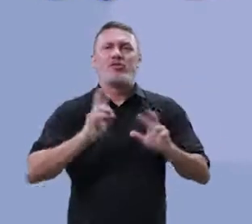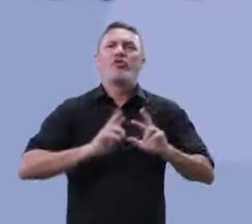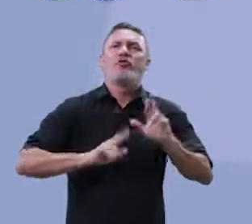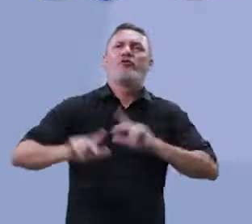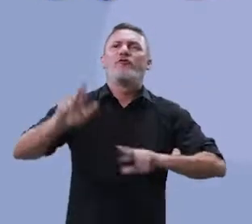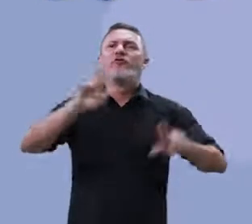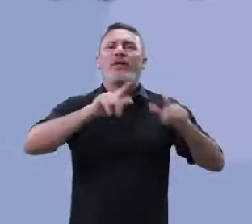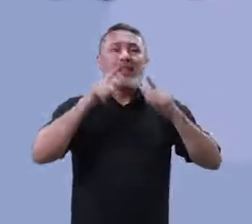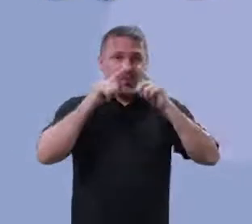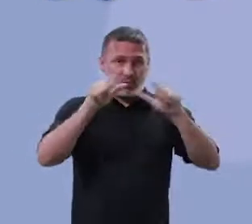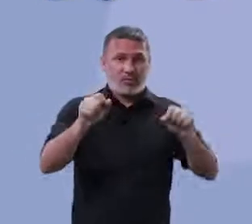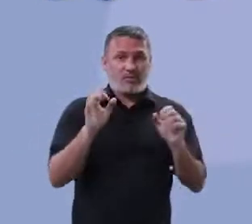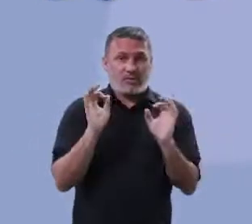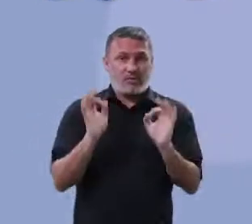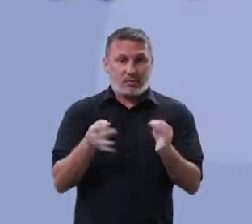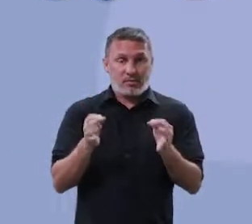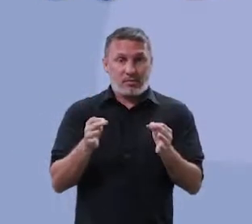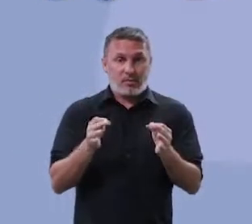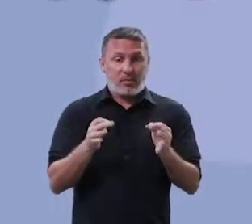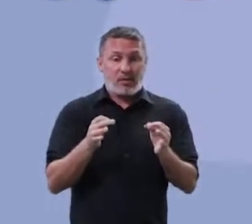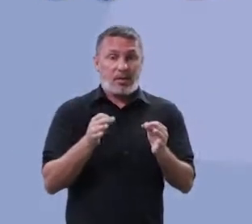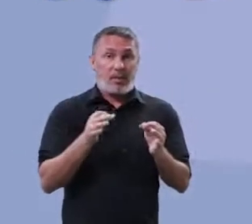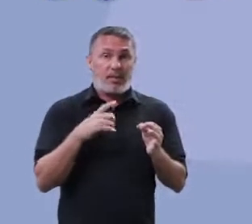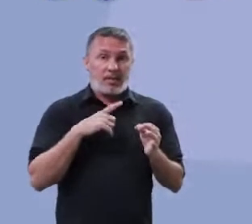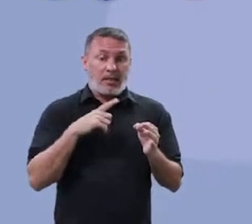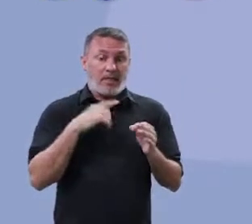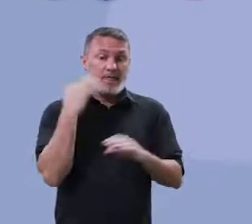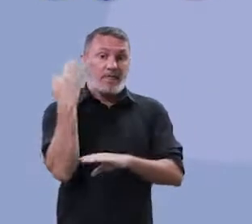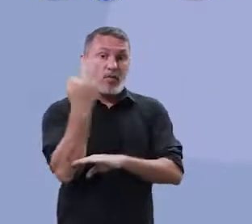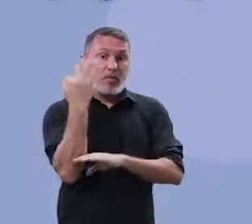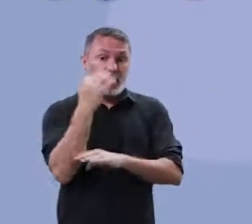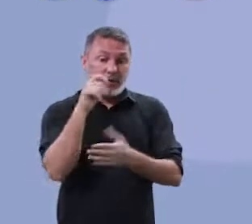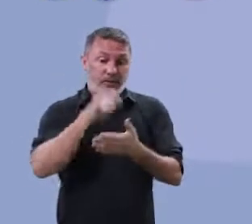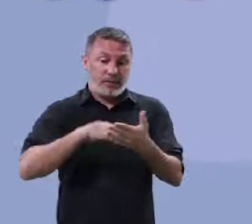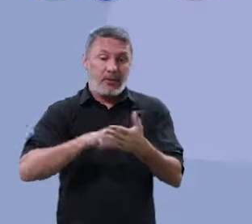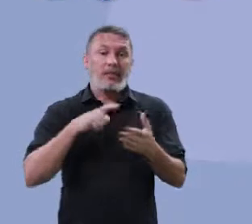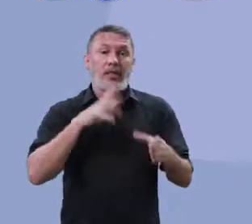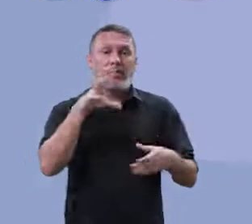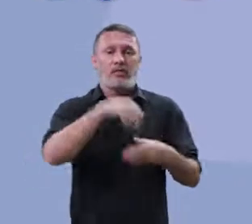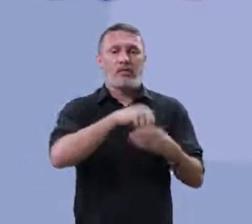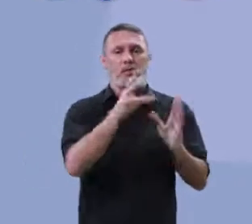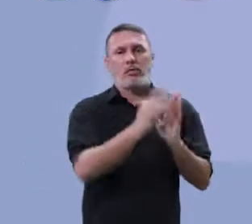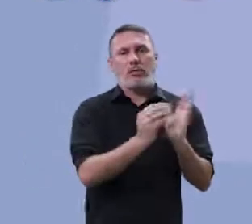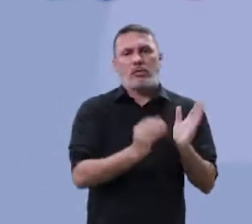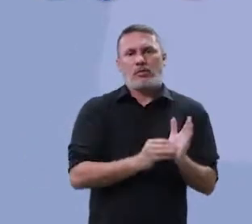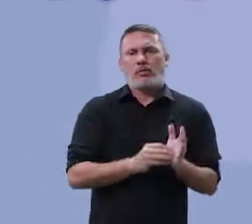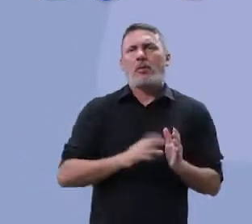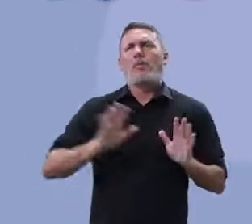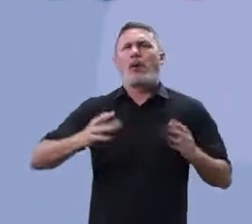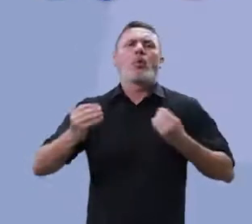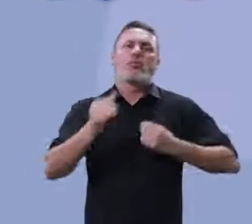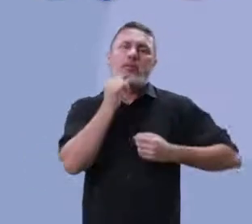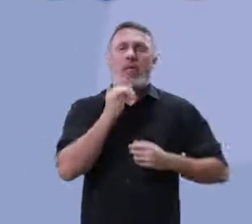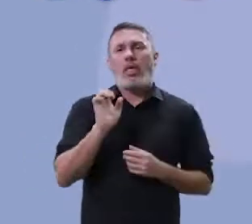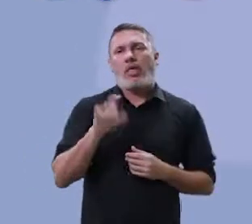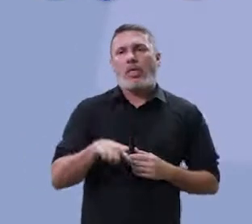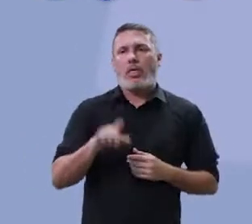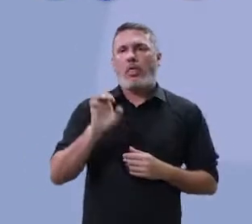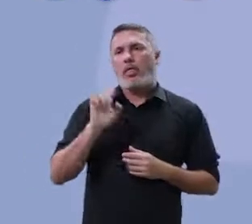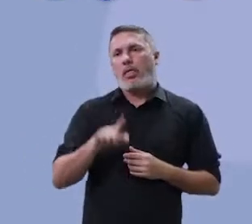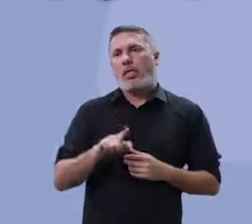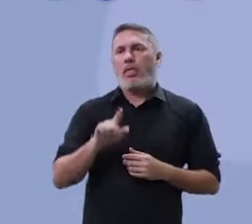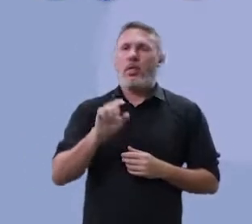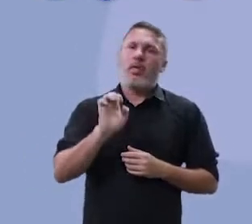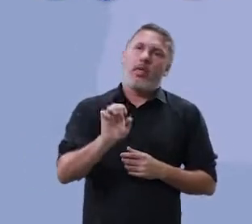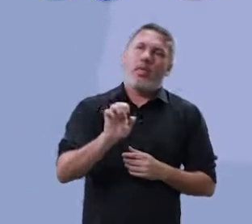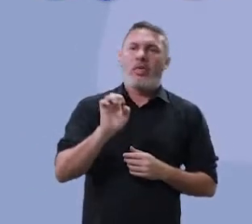a escrita formal, ela está dentro desse conteúdo. Ela não aceita o quê? É, né, toda hora o é,